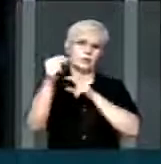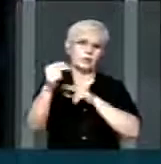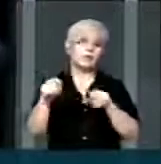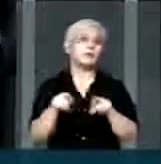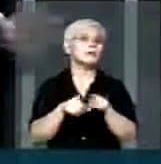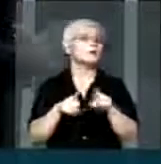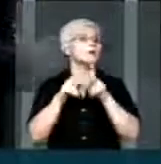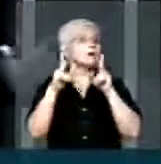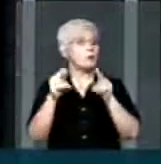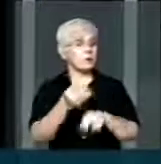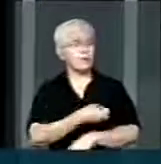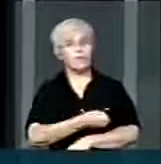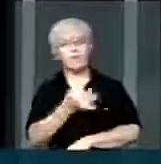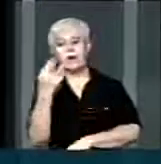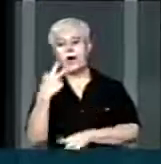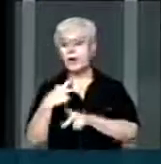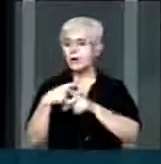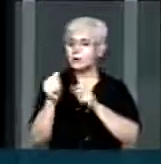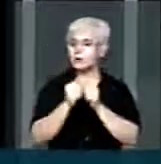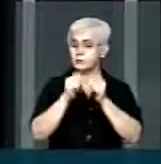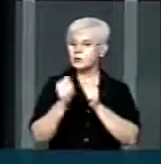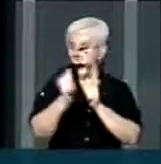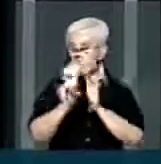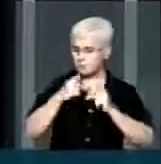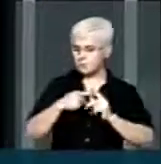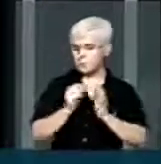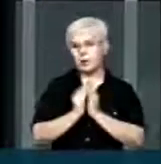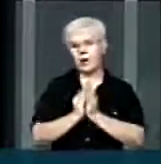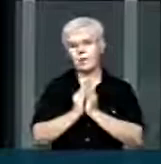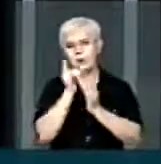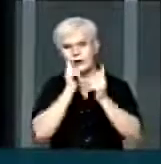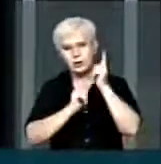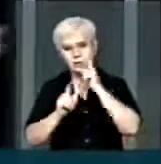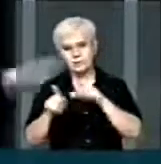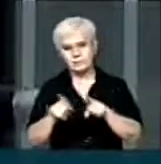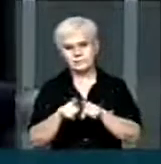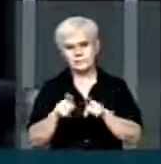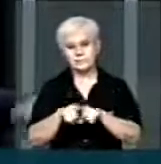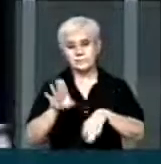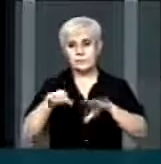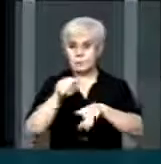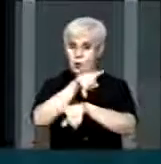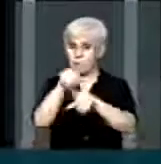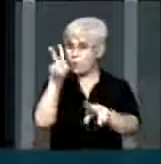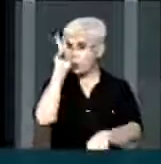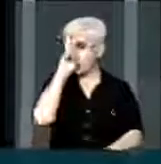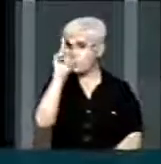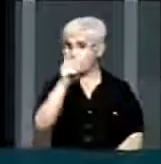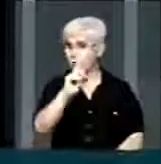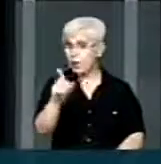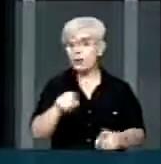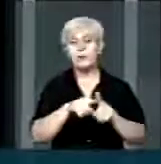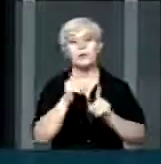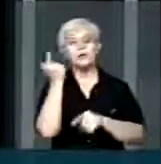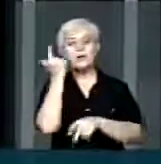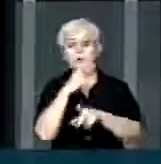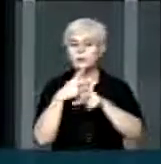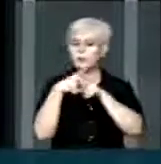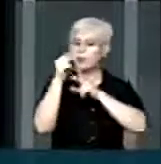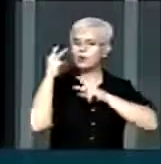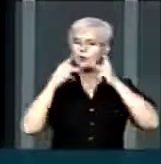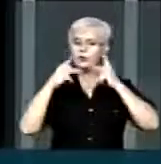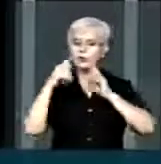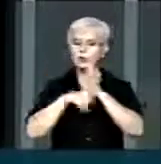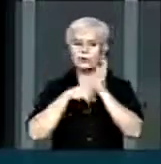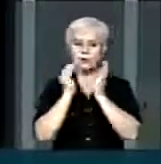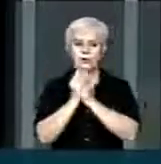assim como foram várias conquistas que as apais fizeram. Talvez vocês não se lembrem, mas a conquista política das apais